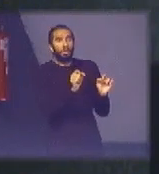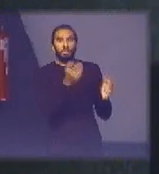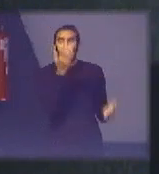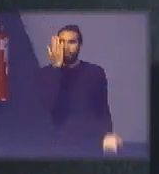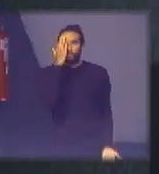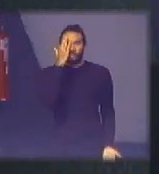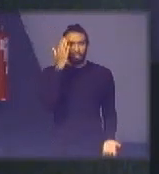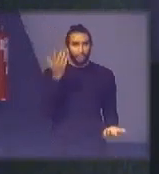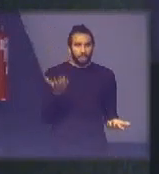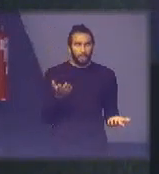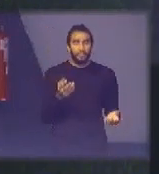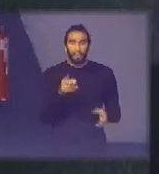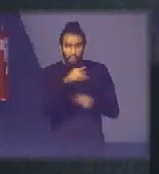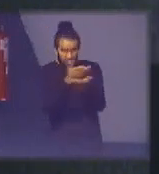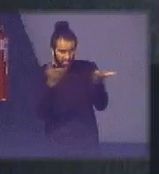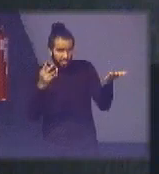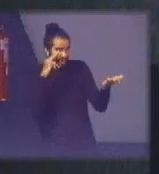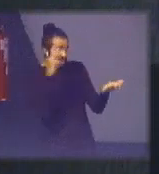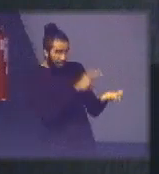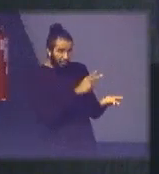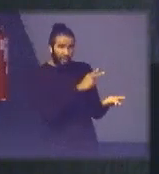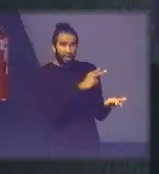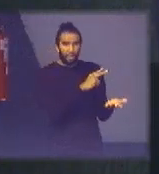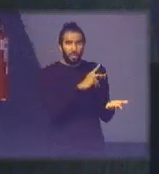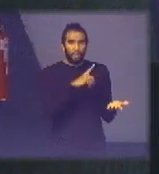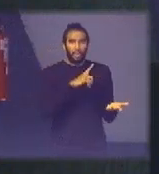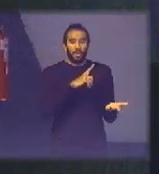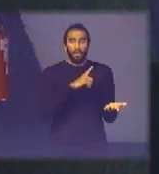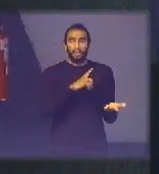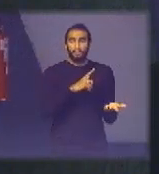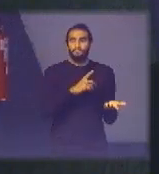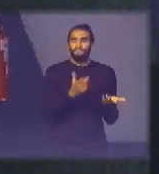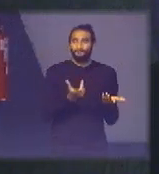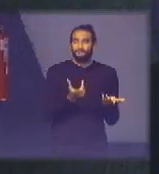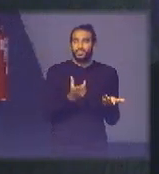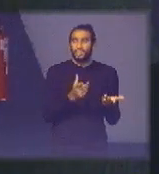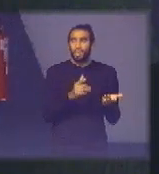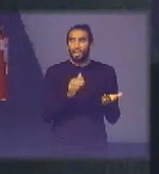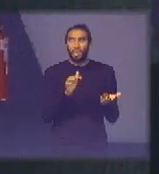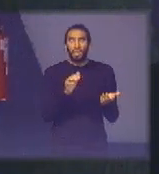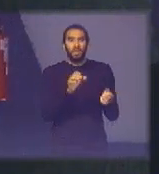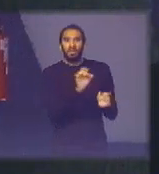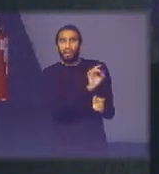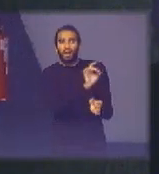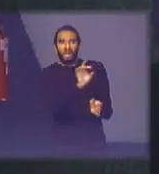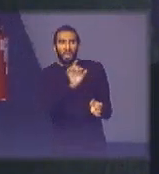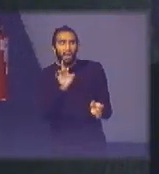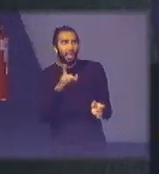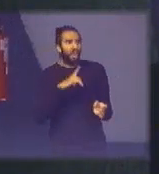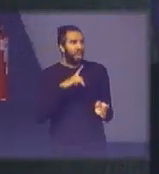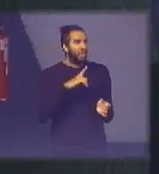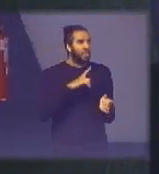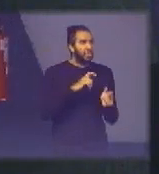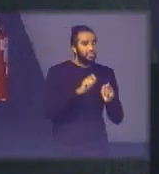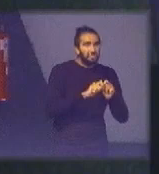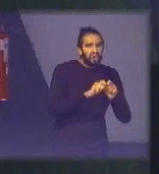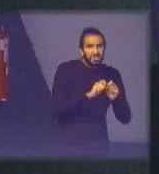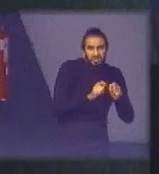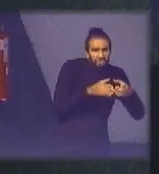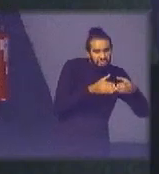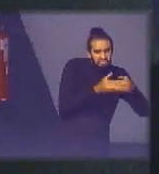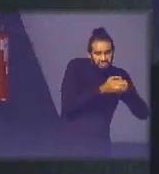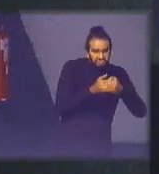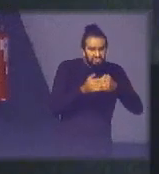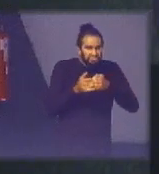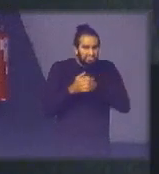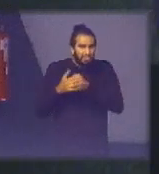estão vendo é a legitimação de feudos de gestão cada um faz seu feudo eu não tenho rastreabilidade de recurso eu não